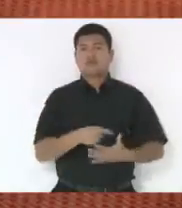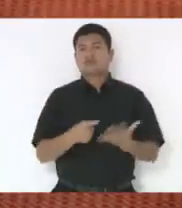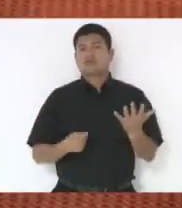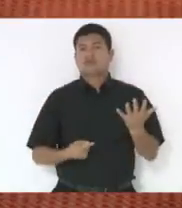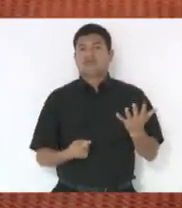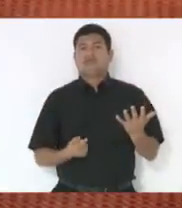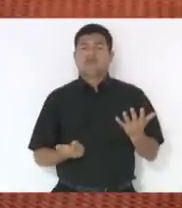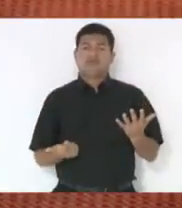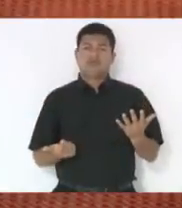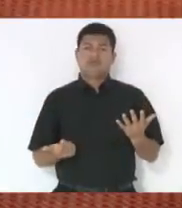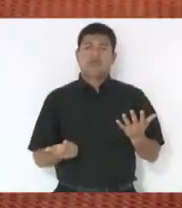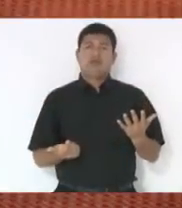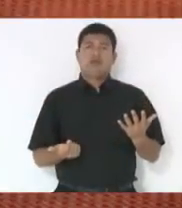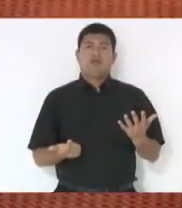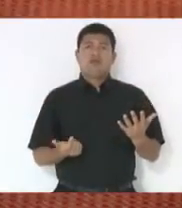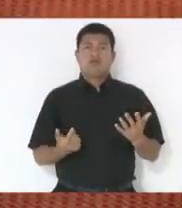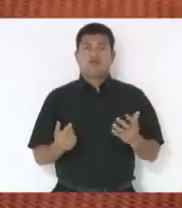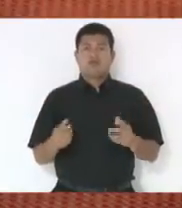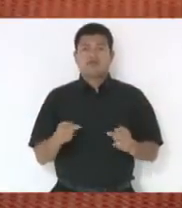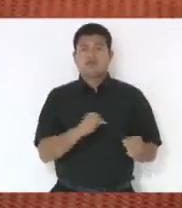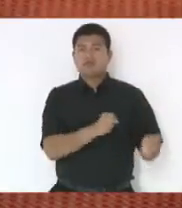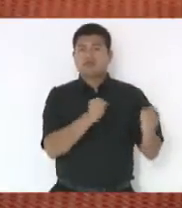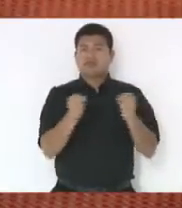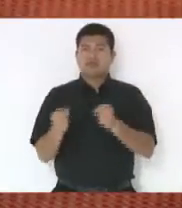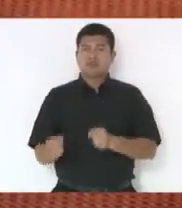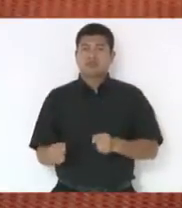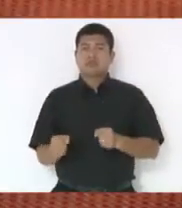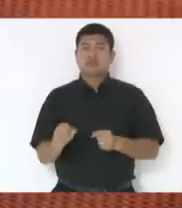pelo Poder Executivo,